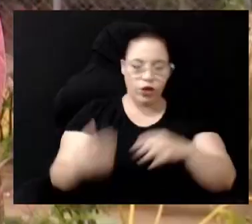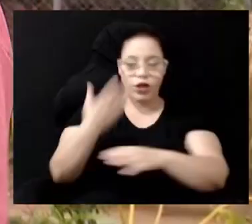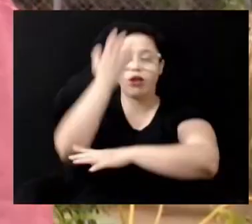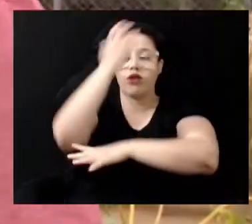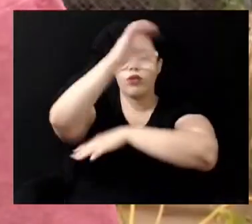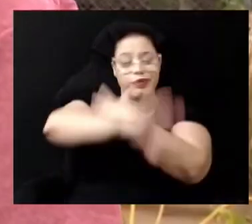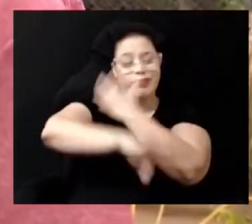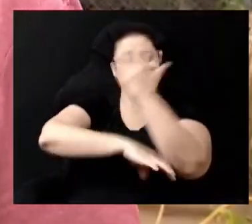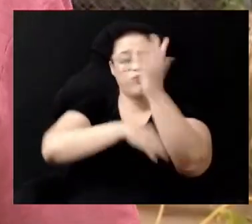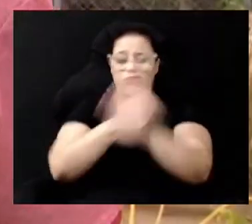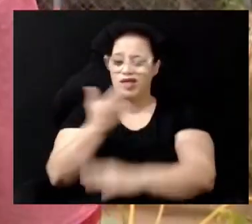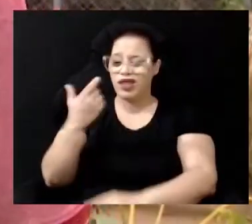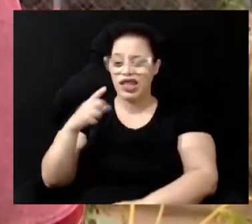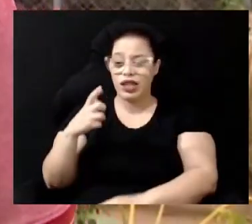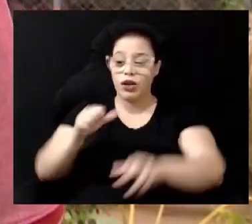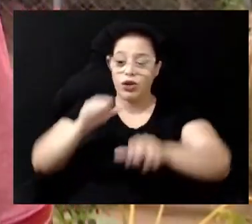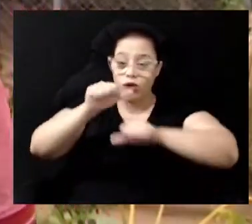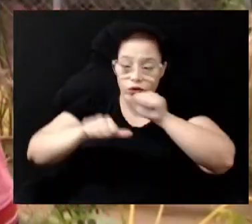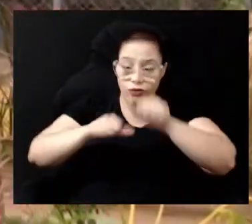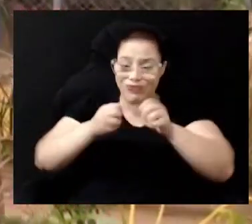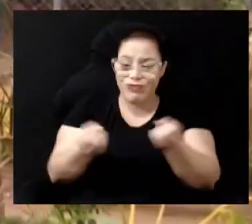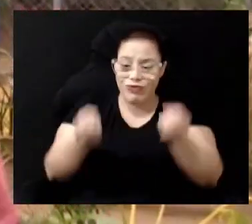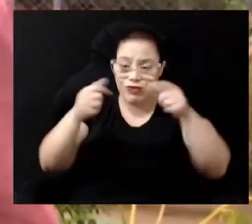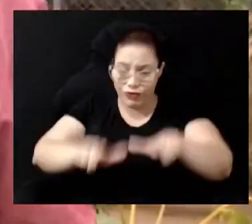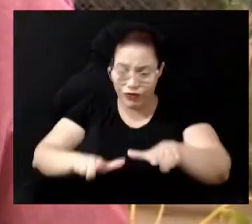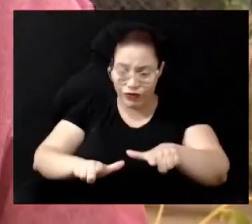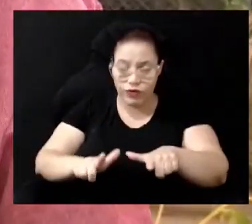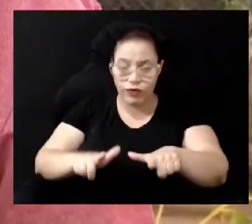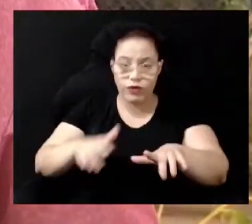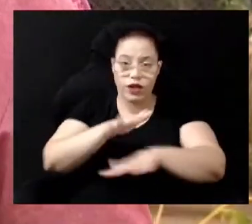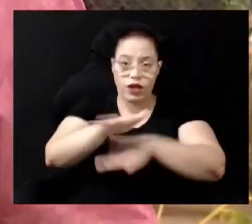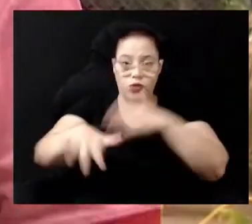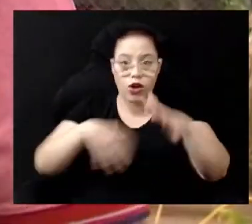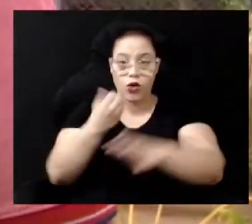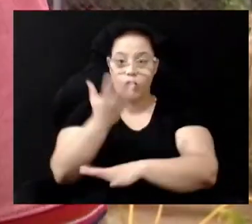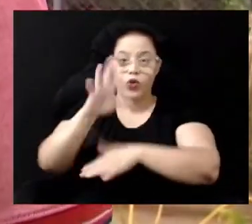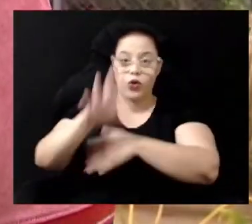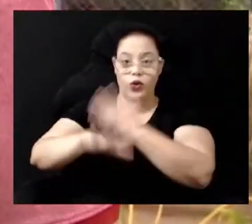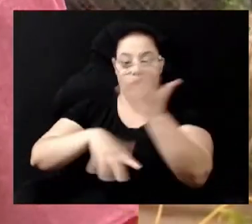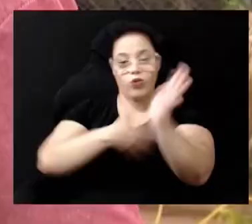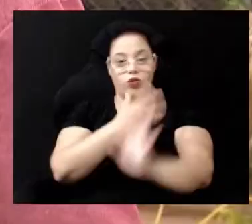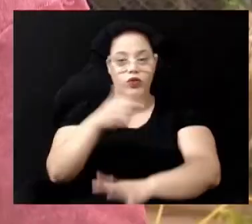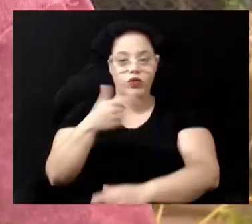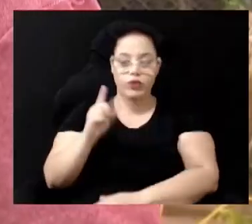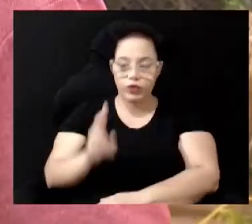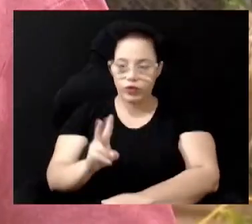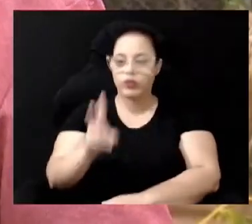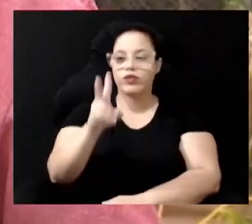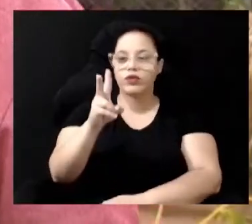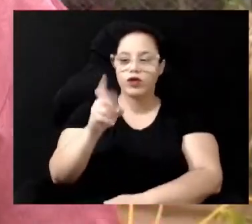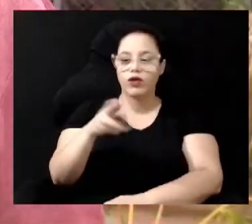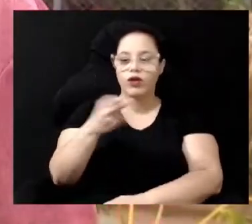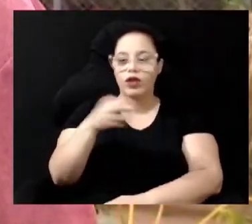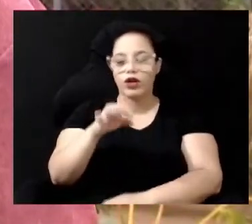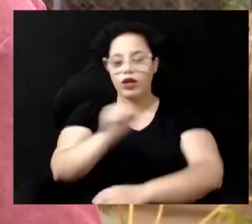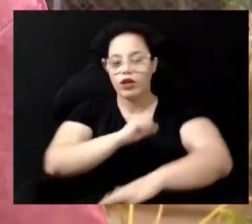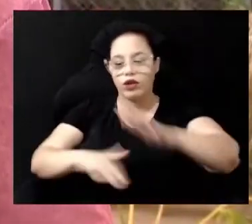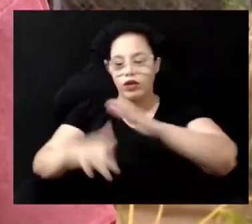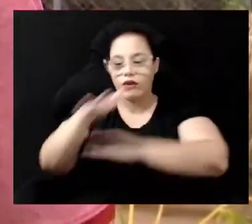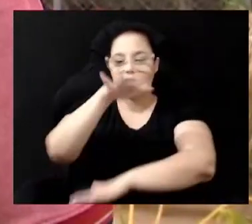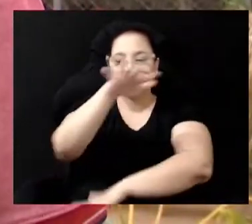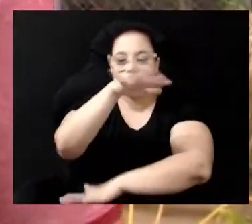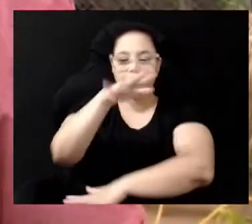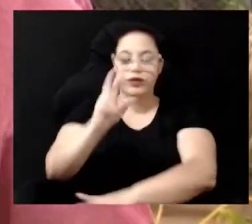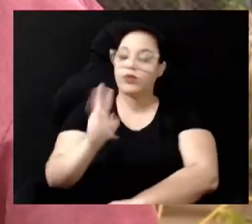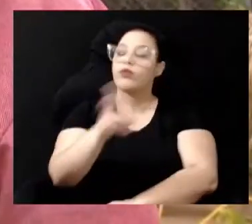recuperar e transformar em espaços verdes Então esse projeto vai continuar Além da revitalização dessa praça A gente pretende continuar por